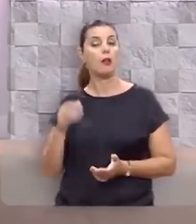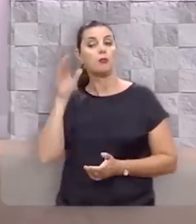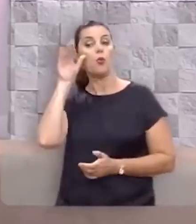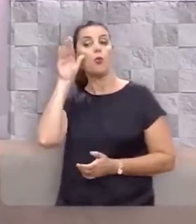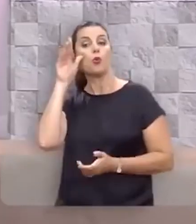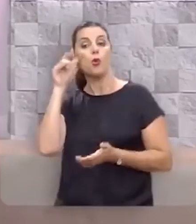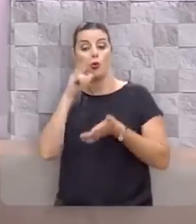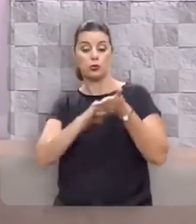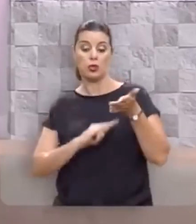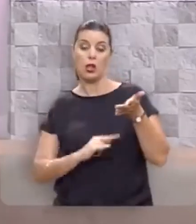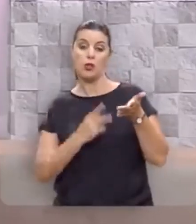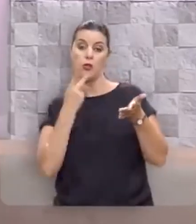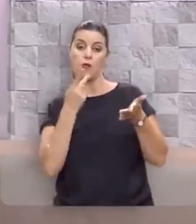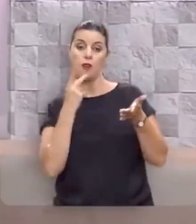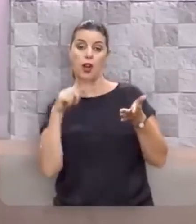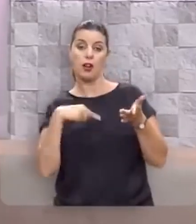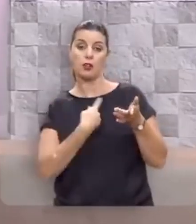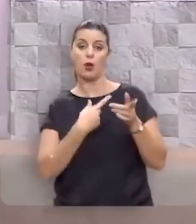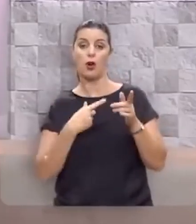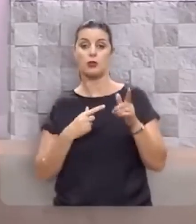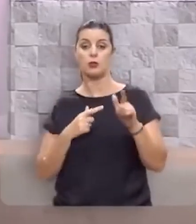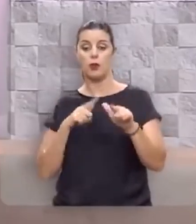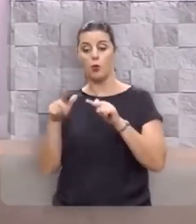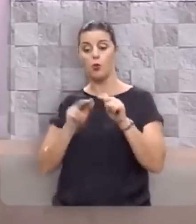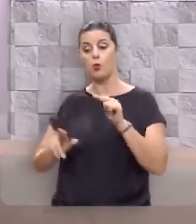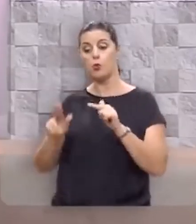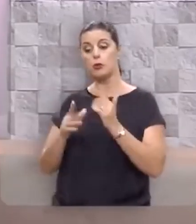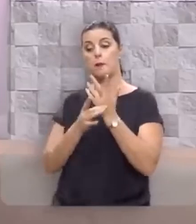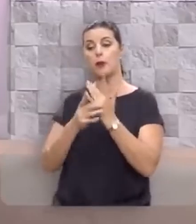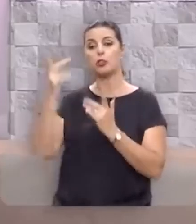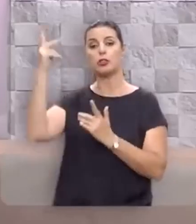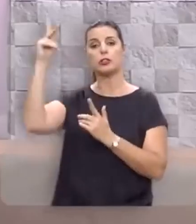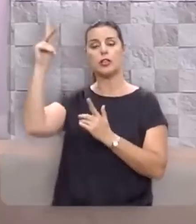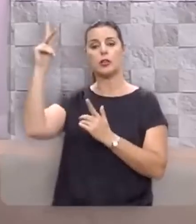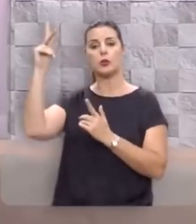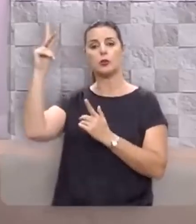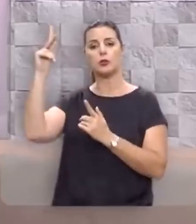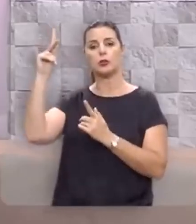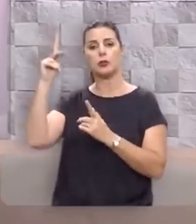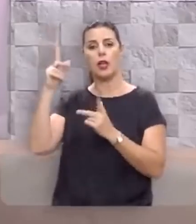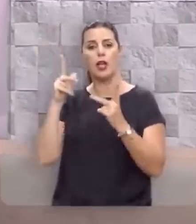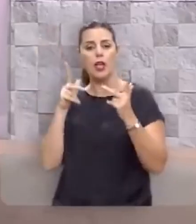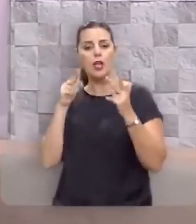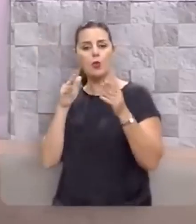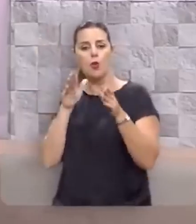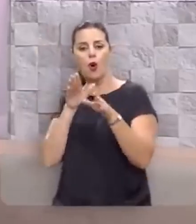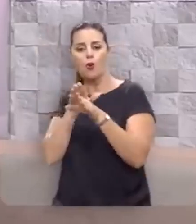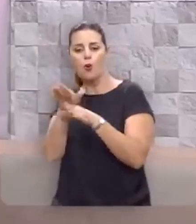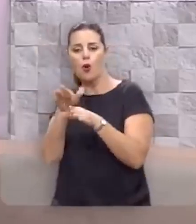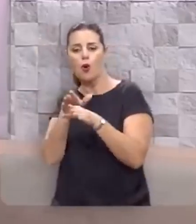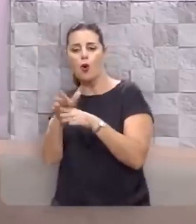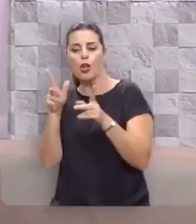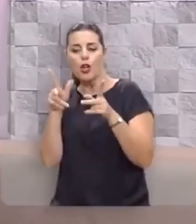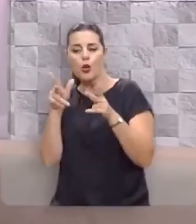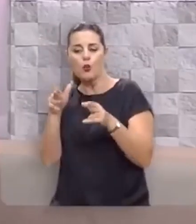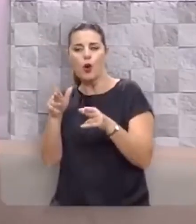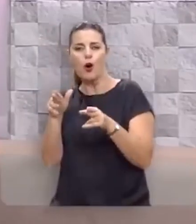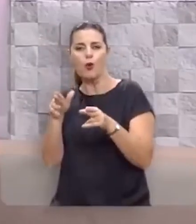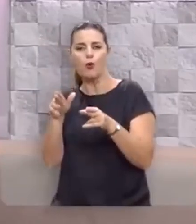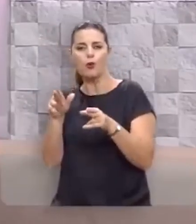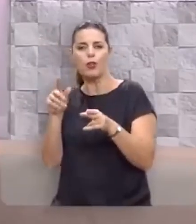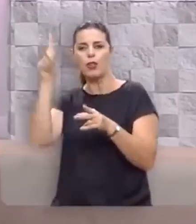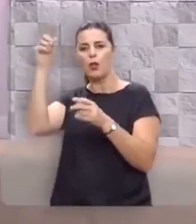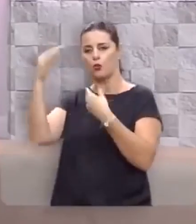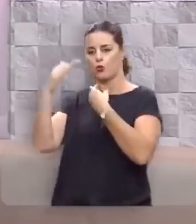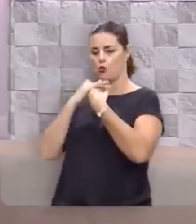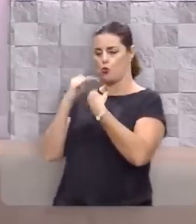curioso que o texto diz que nós vamos ser instrumentos nas mãos de Deus com as mesmas consolações com que fomos contemplados